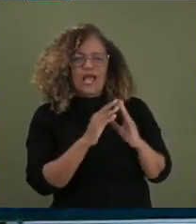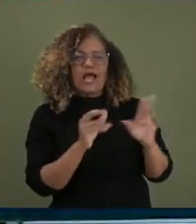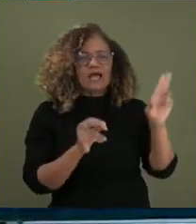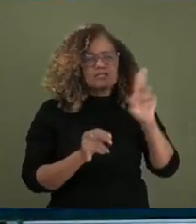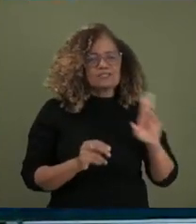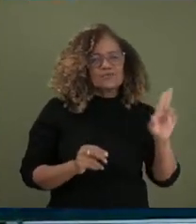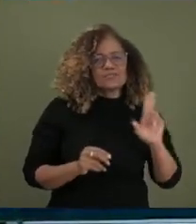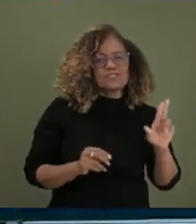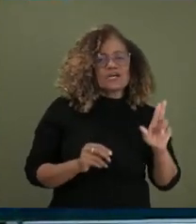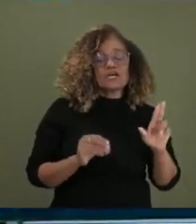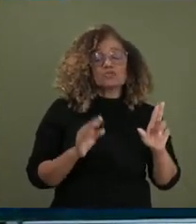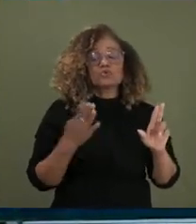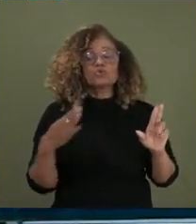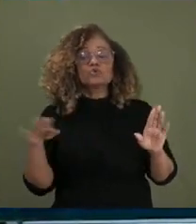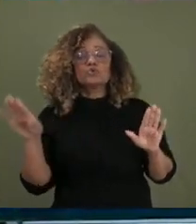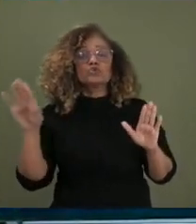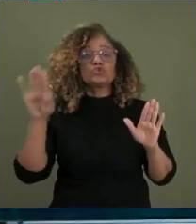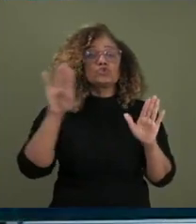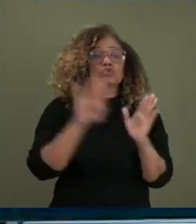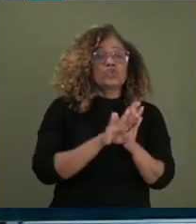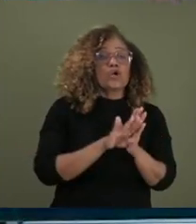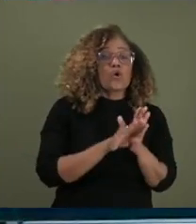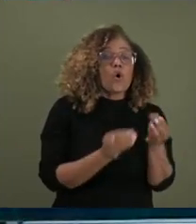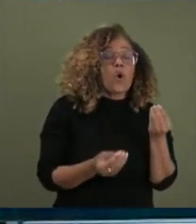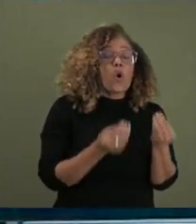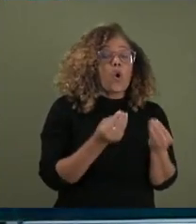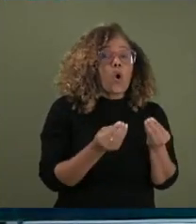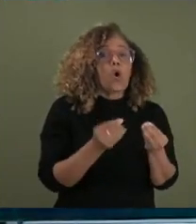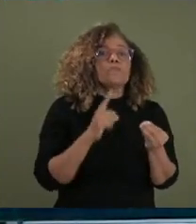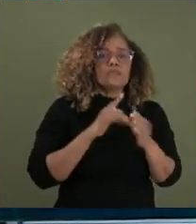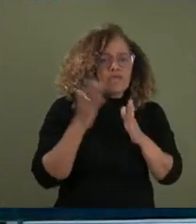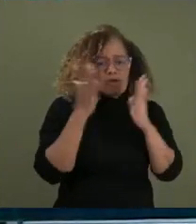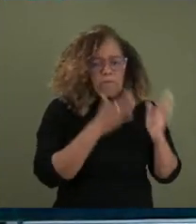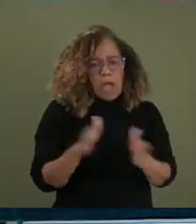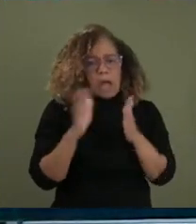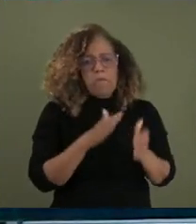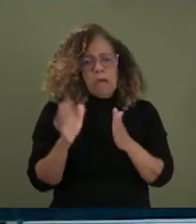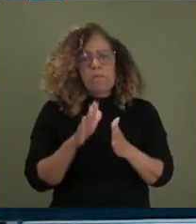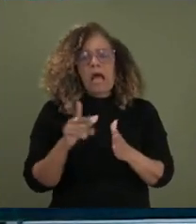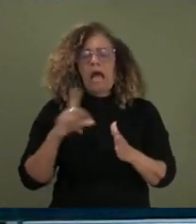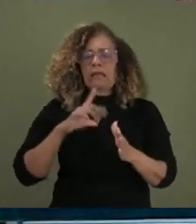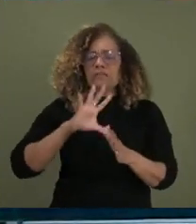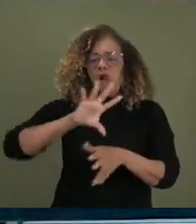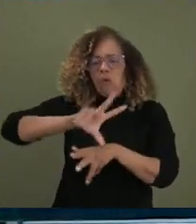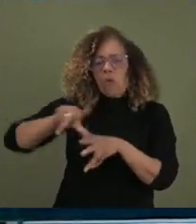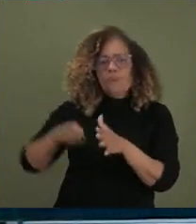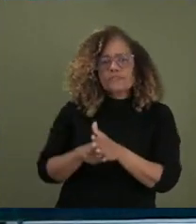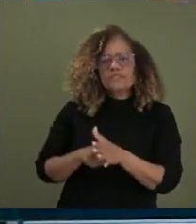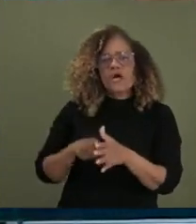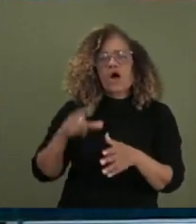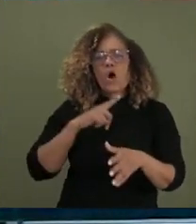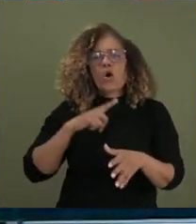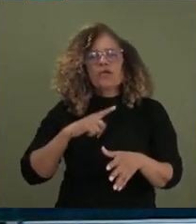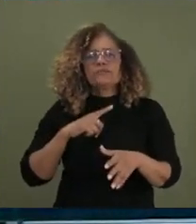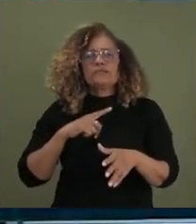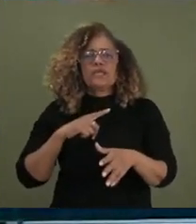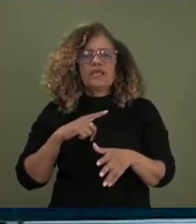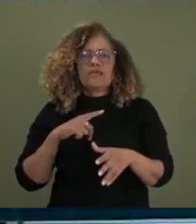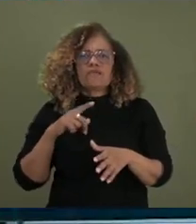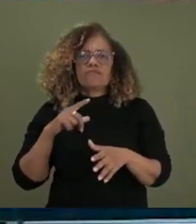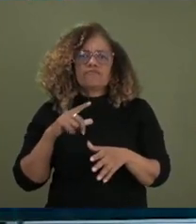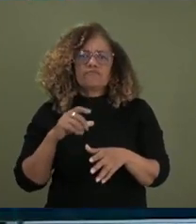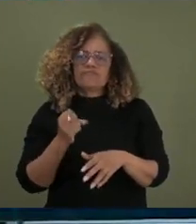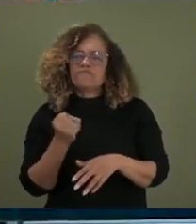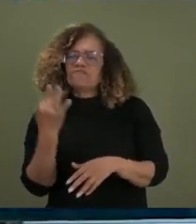aquilo para chegar à residência de alguém tem uma cadeia produtiva de comercialização que envolve corrupção, homicídio, lavagem de dinheiro, crimes